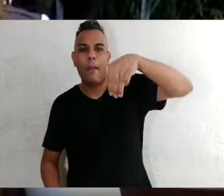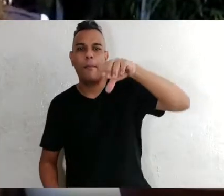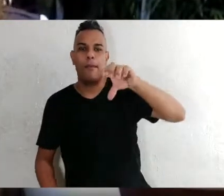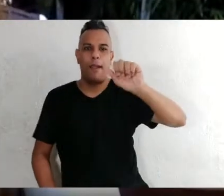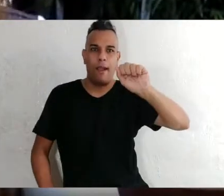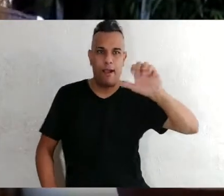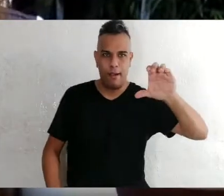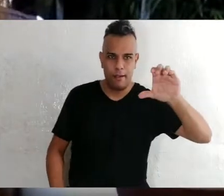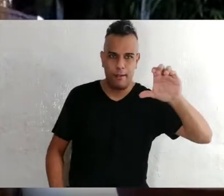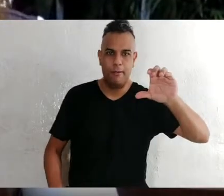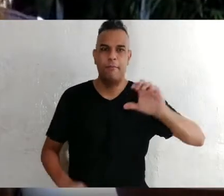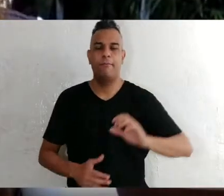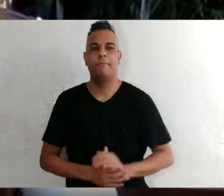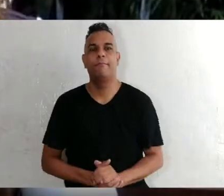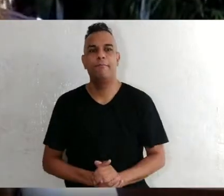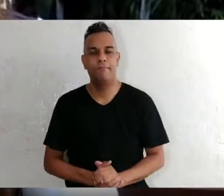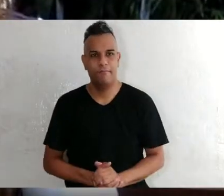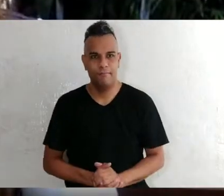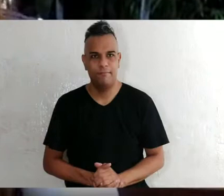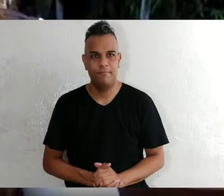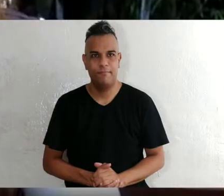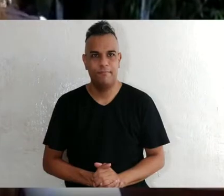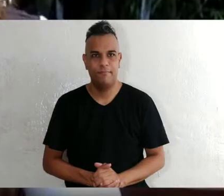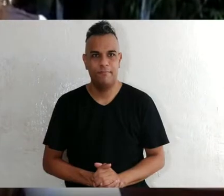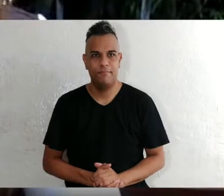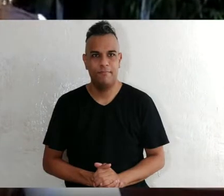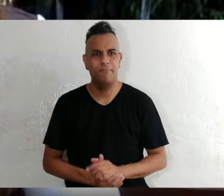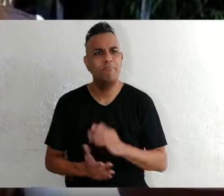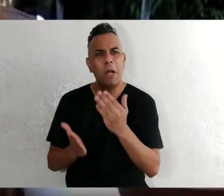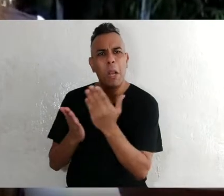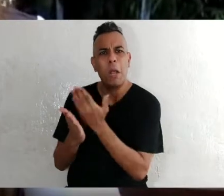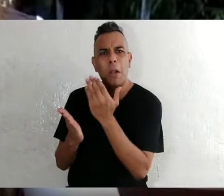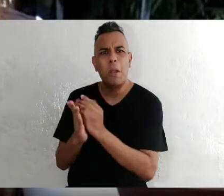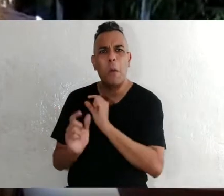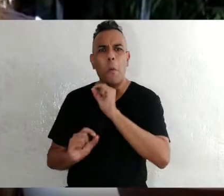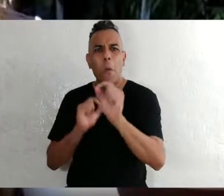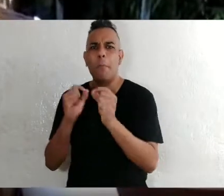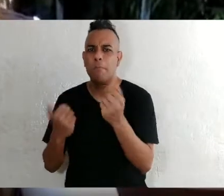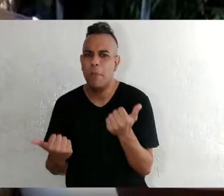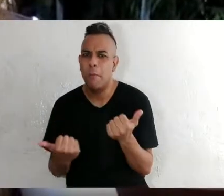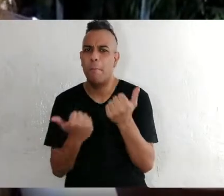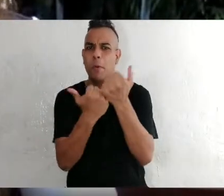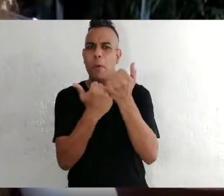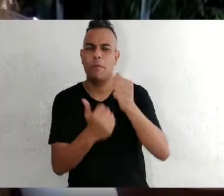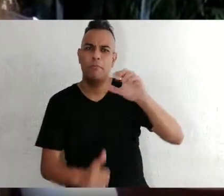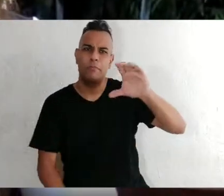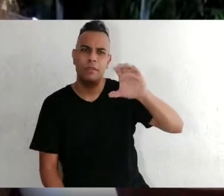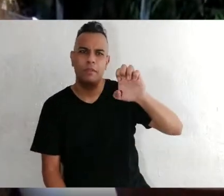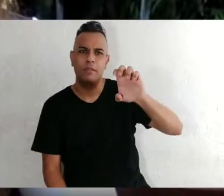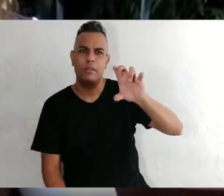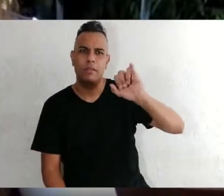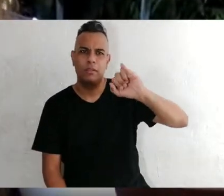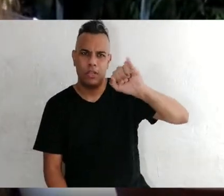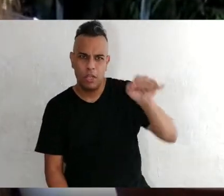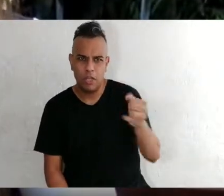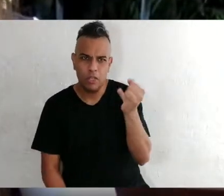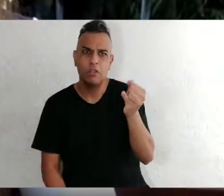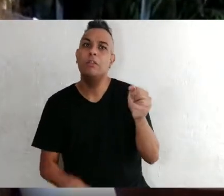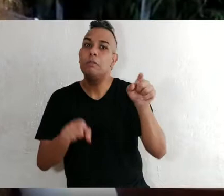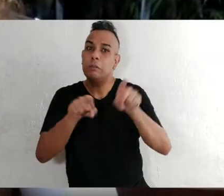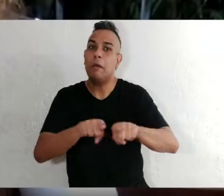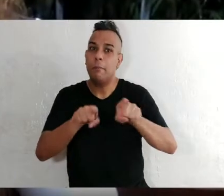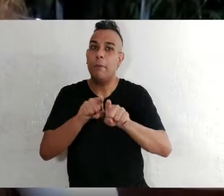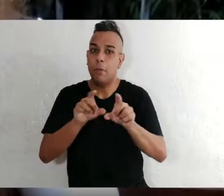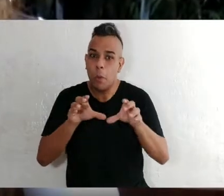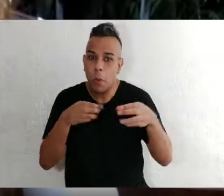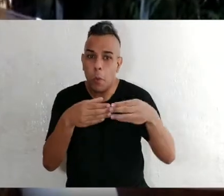Acessíveis, Grupo MCCAC. Esse livro foi editado pela Fundação CCERJ, sendo uma realização do